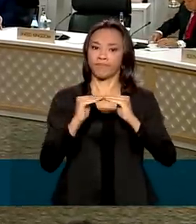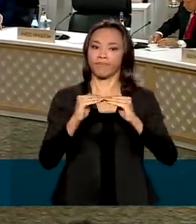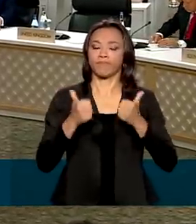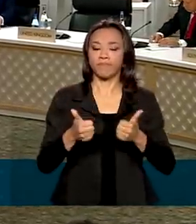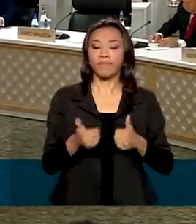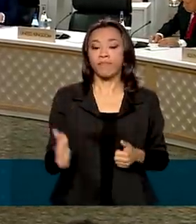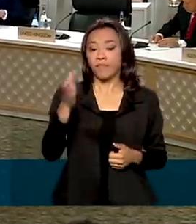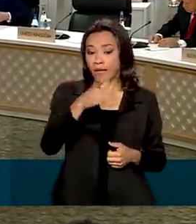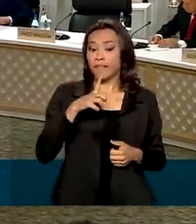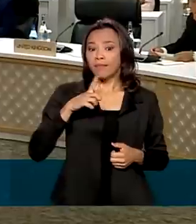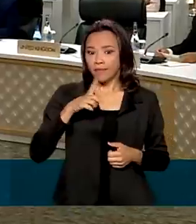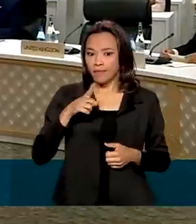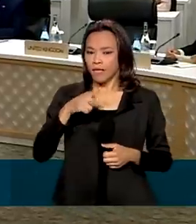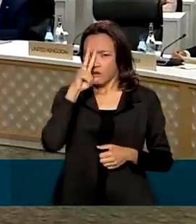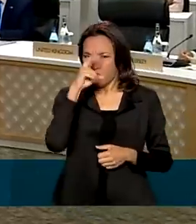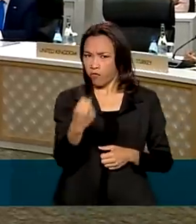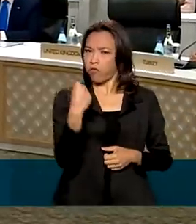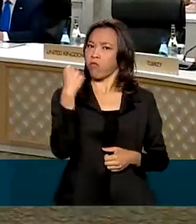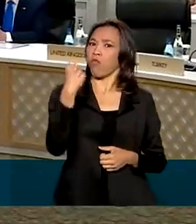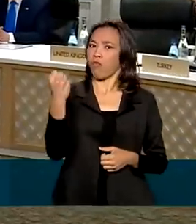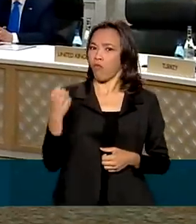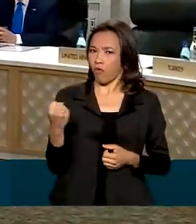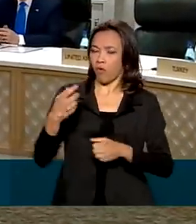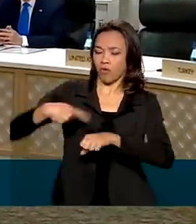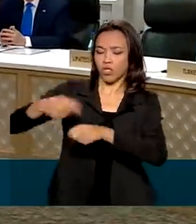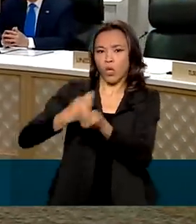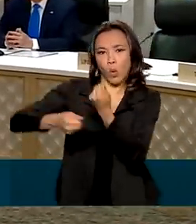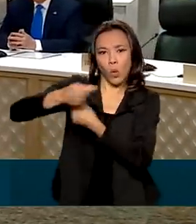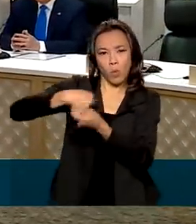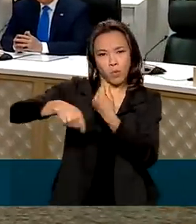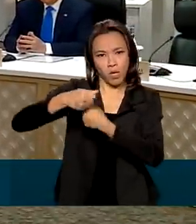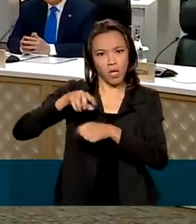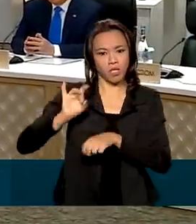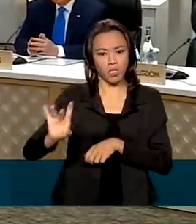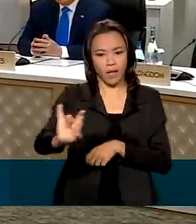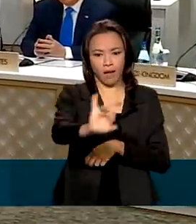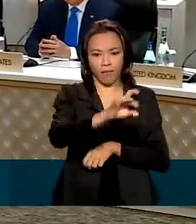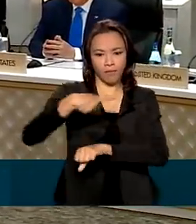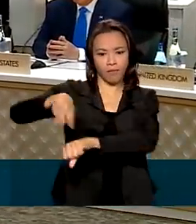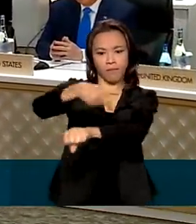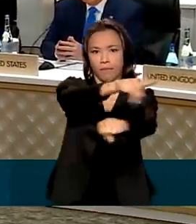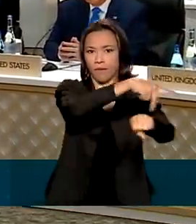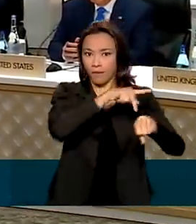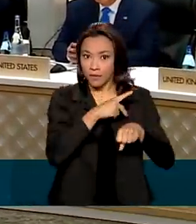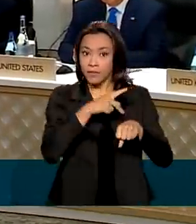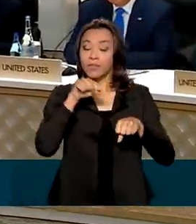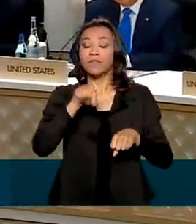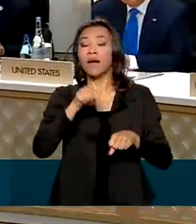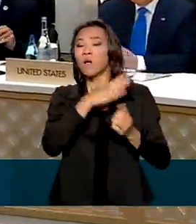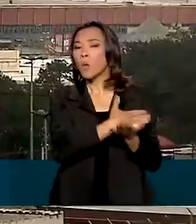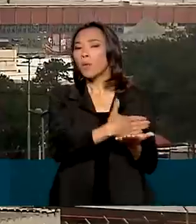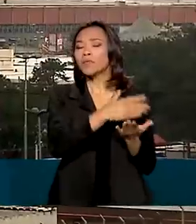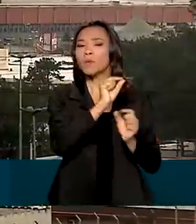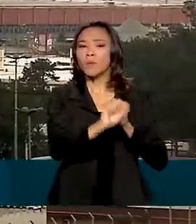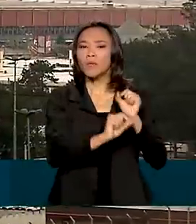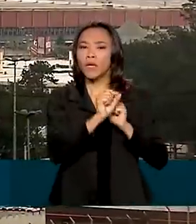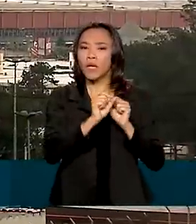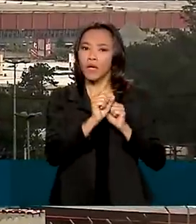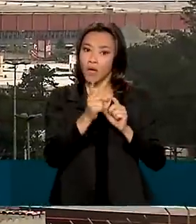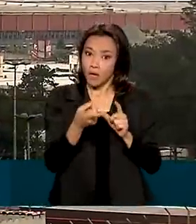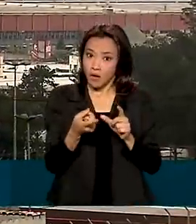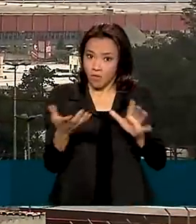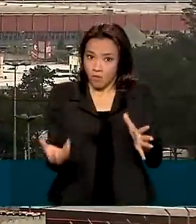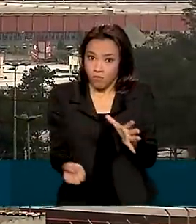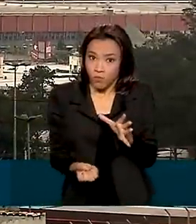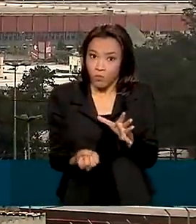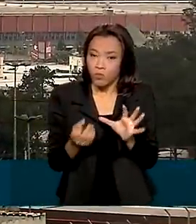um forte viés econômico e as discussões dos países membros vão desde a forma da implantação de um imposto único global